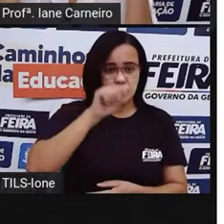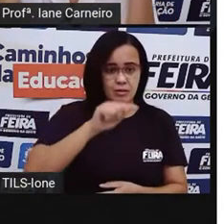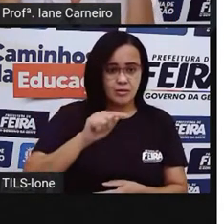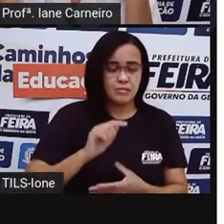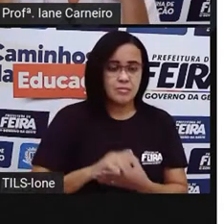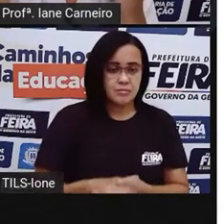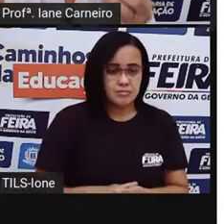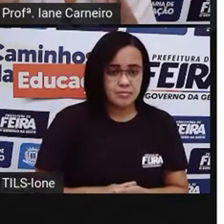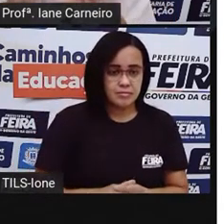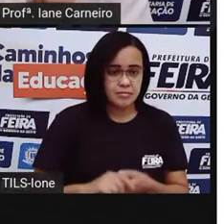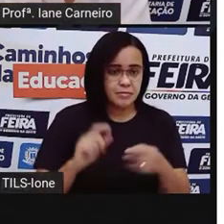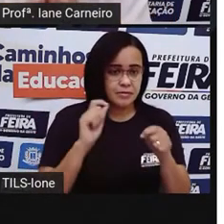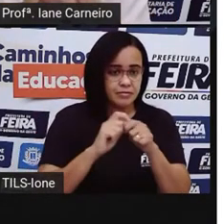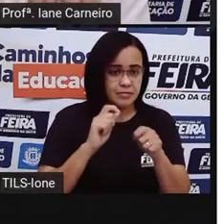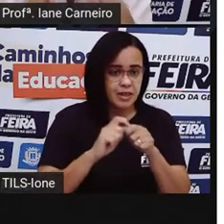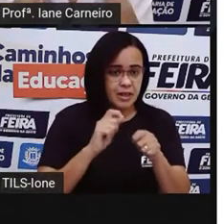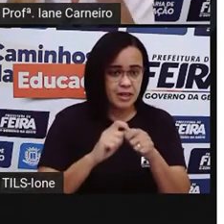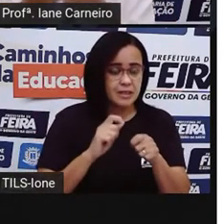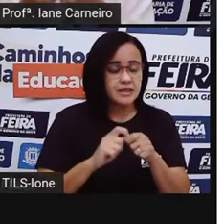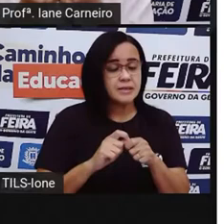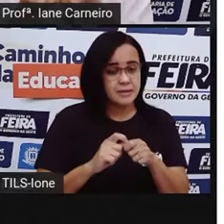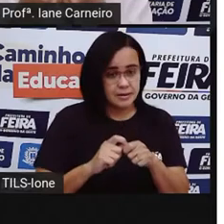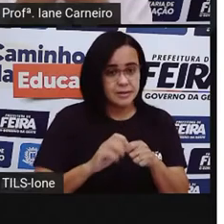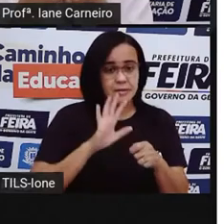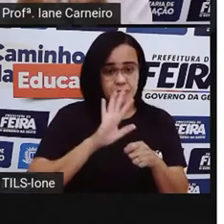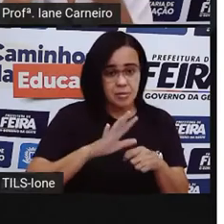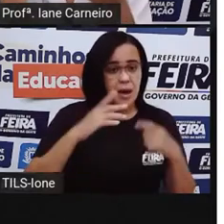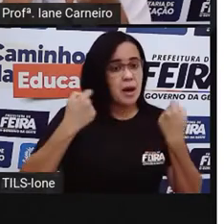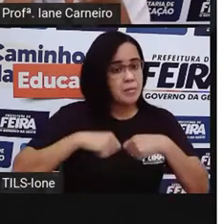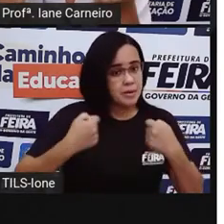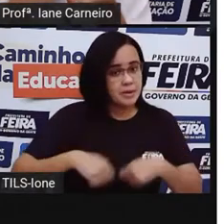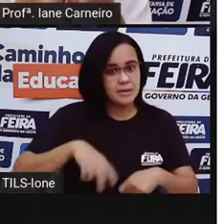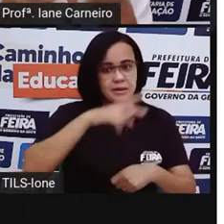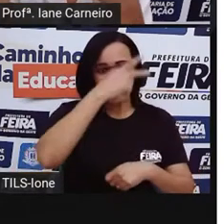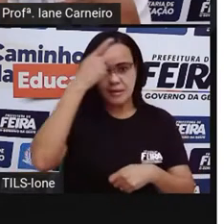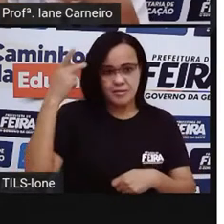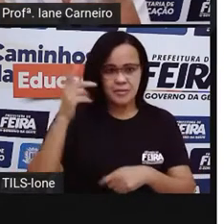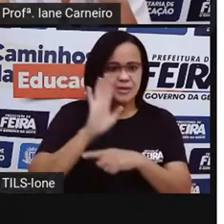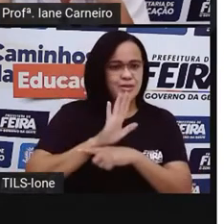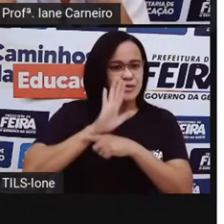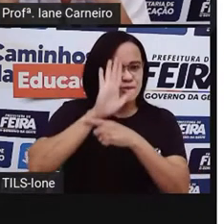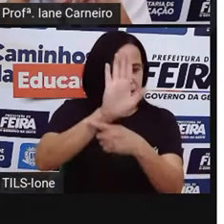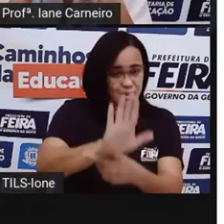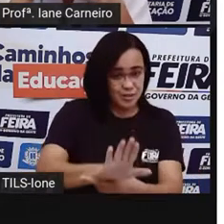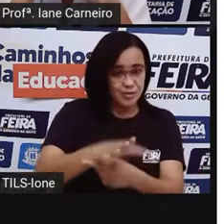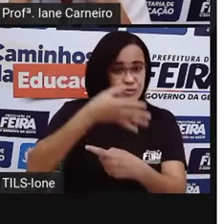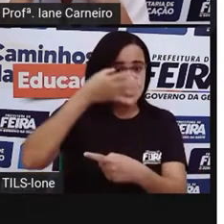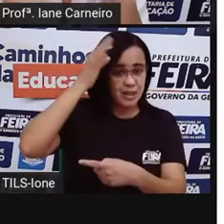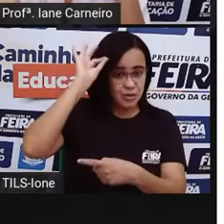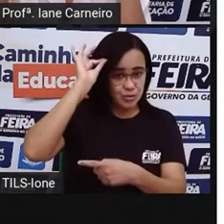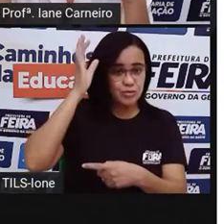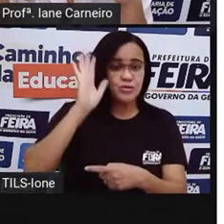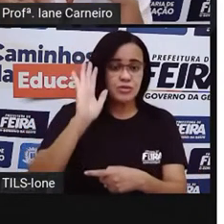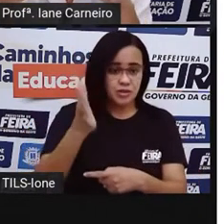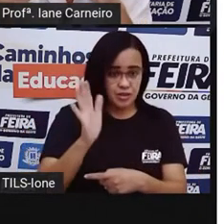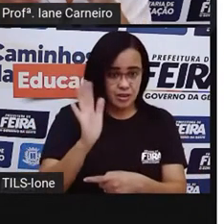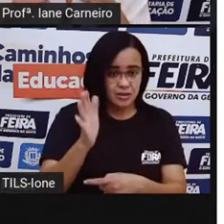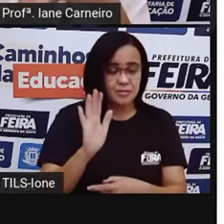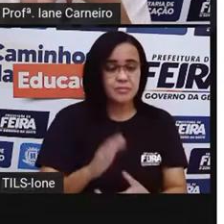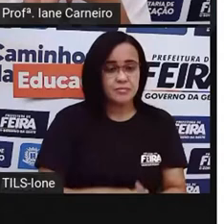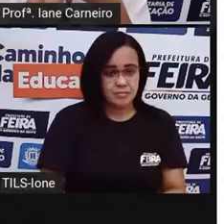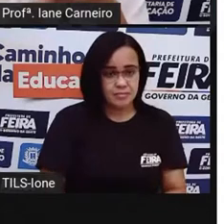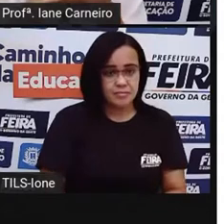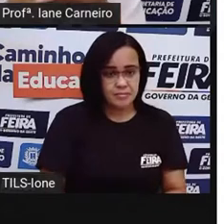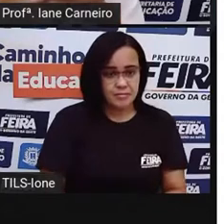faz, né? Com a ajuda de um adulto, sempre, porque para a criança cortar, é perigoso, é arriscado, porque pode cortar a mão. Então, a gente